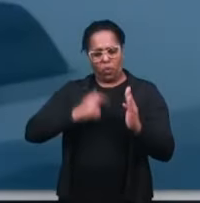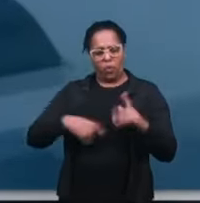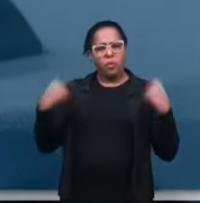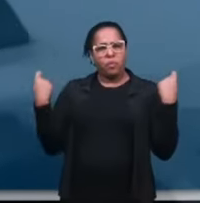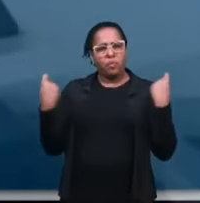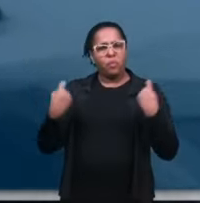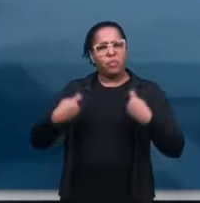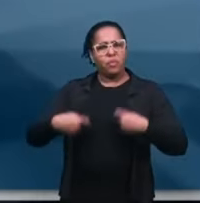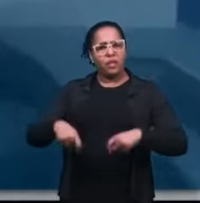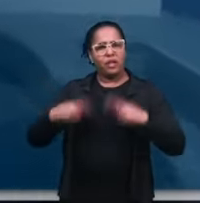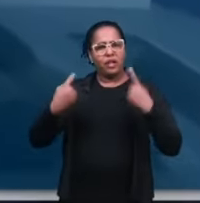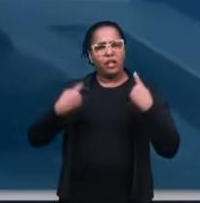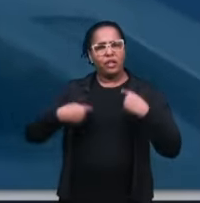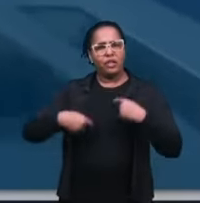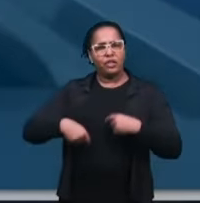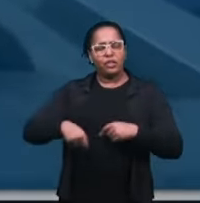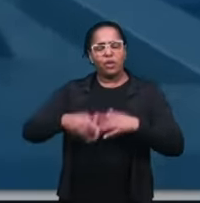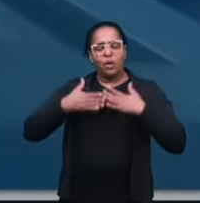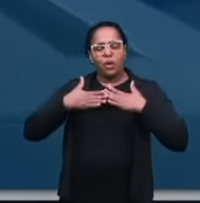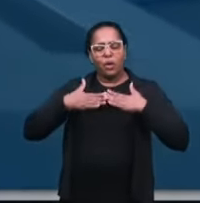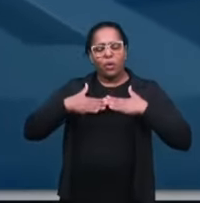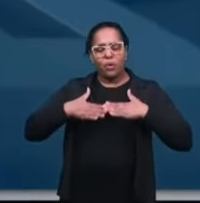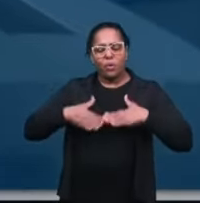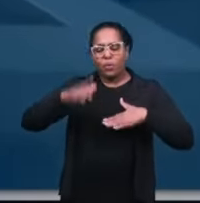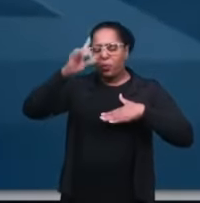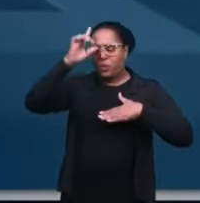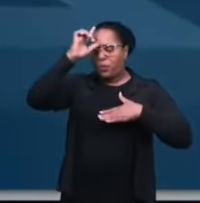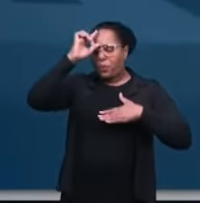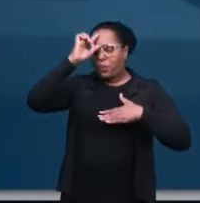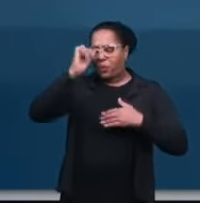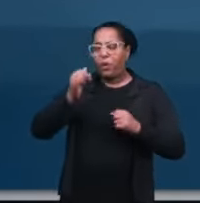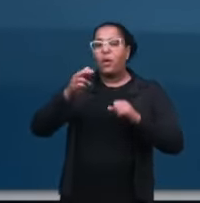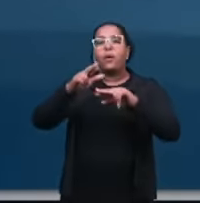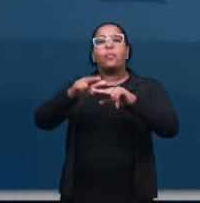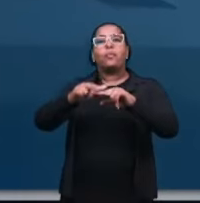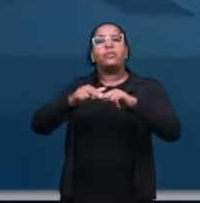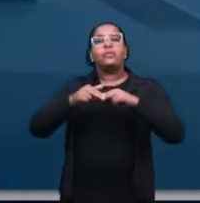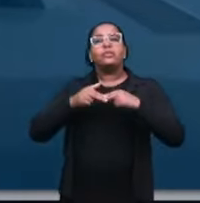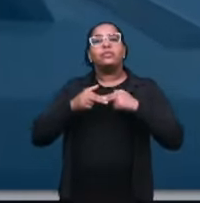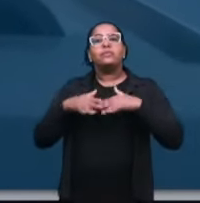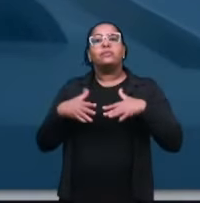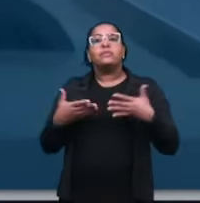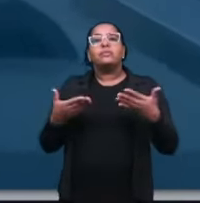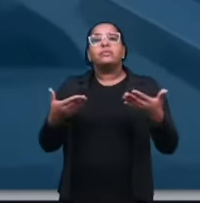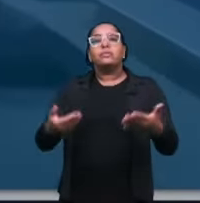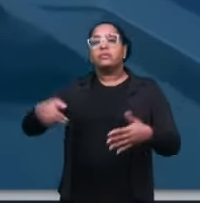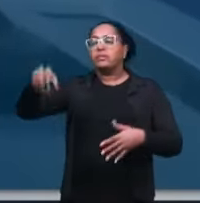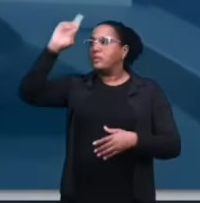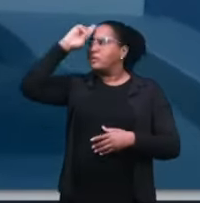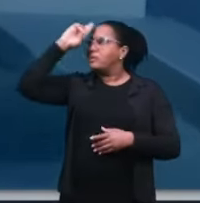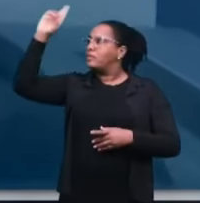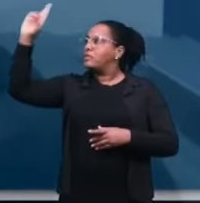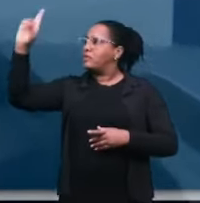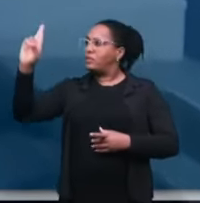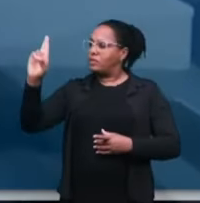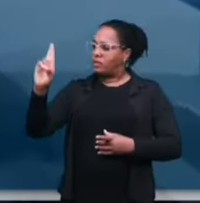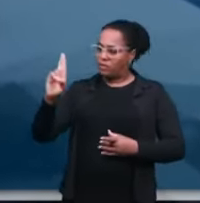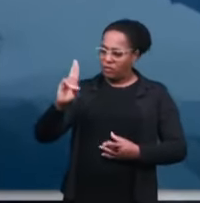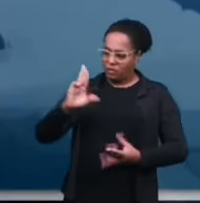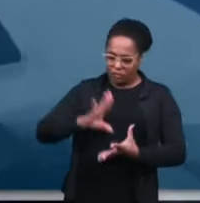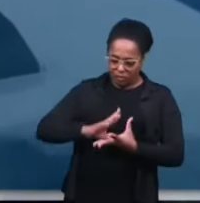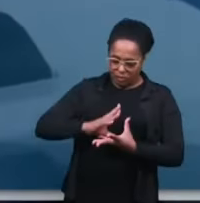descansar Jesus leva minha alma Às